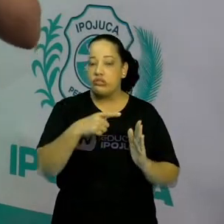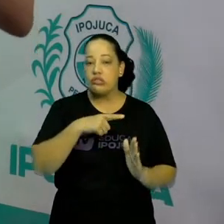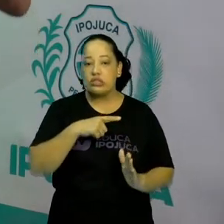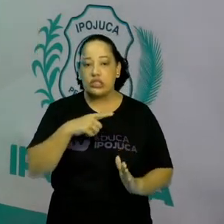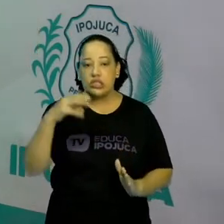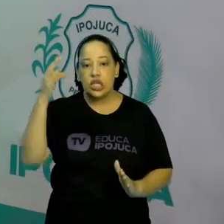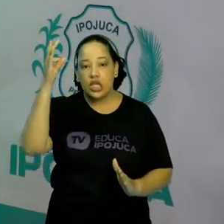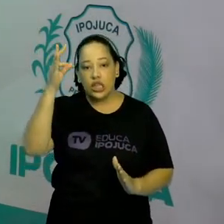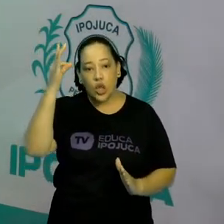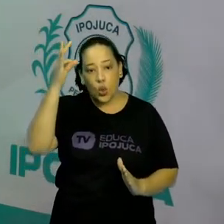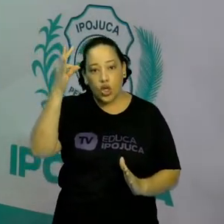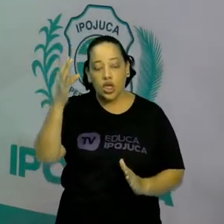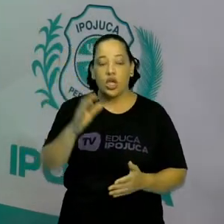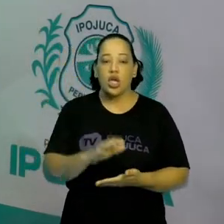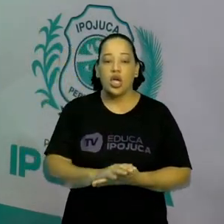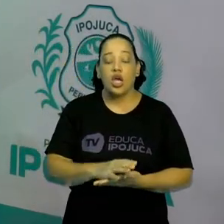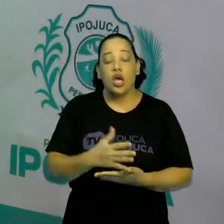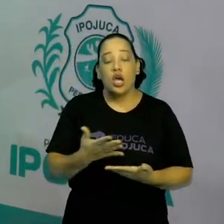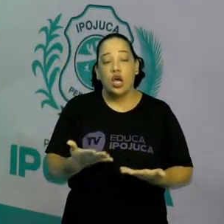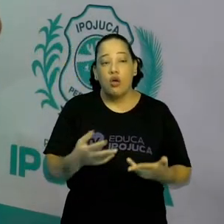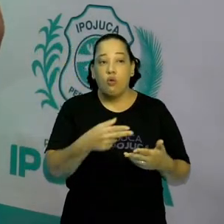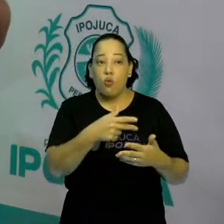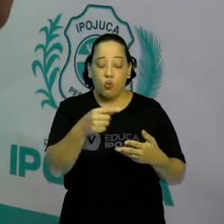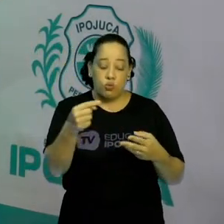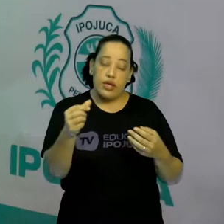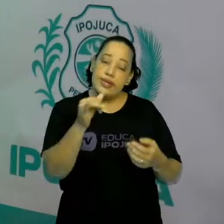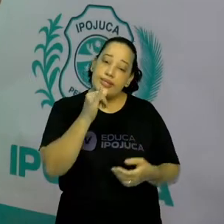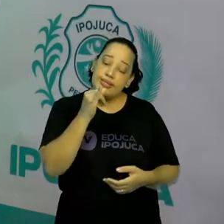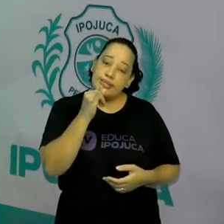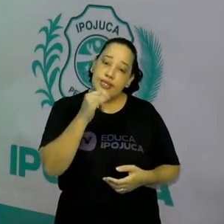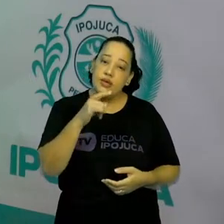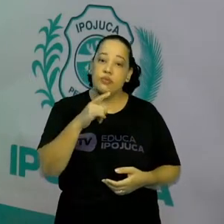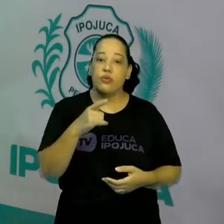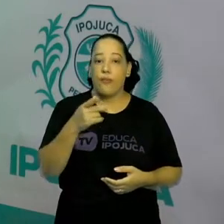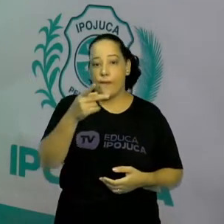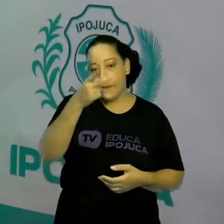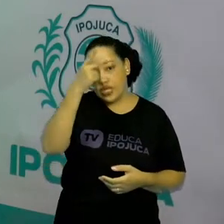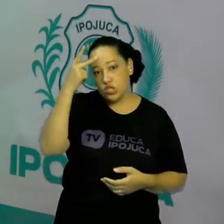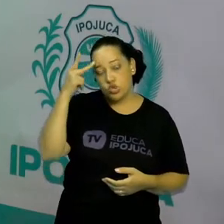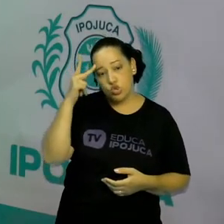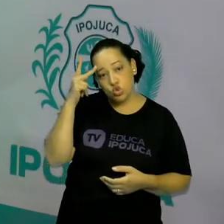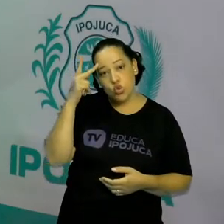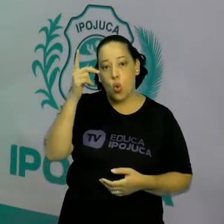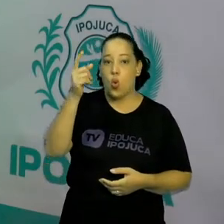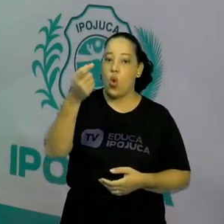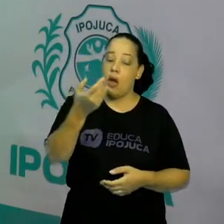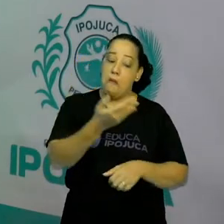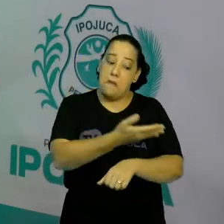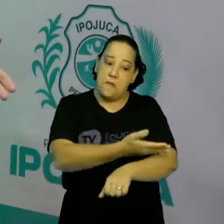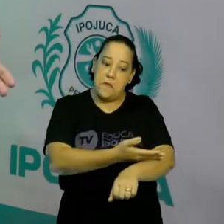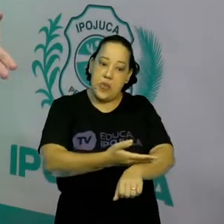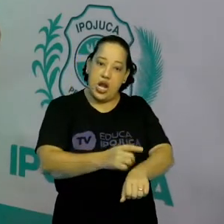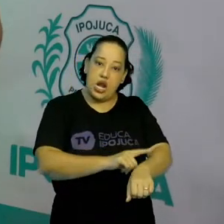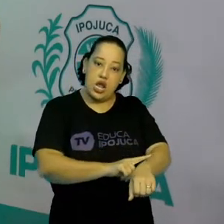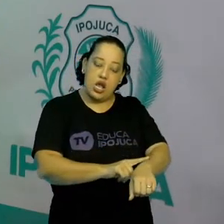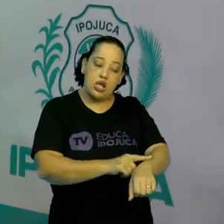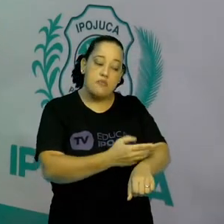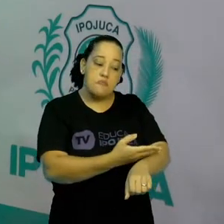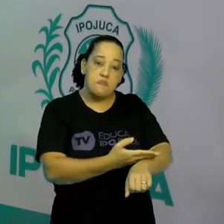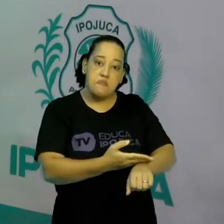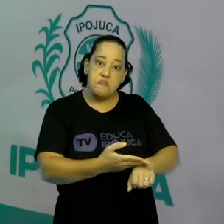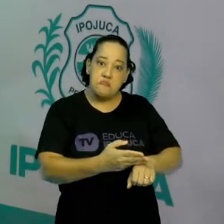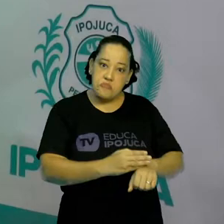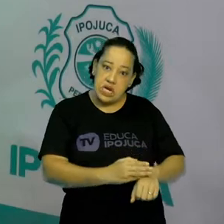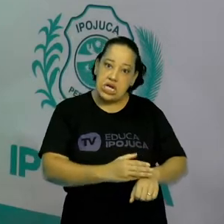que a raça branca era superior à raça raça negra e raça amarela. Amarela, no caso, se inferiam